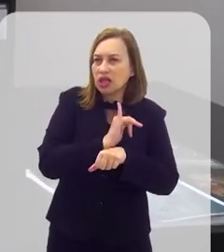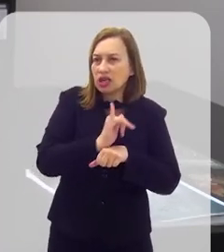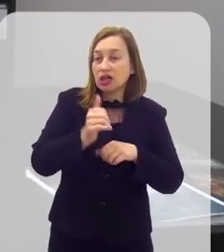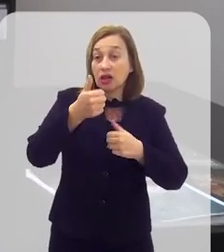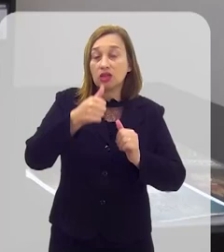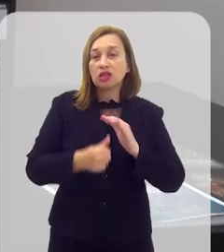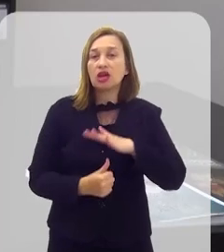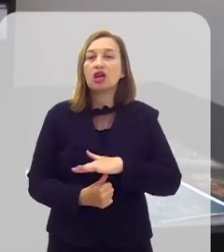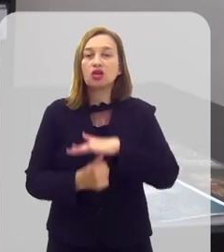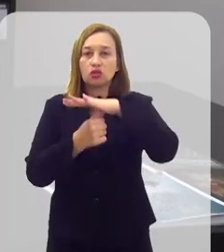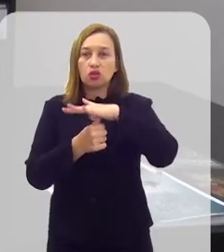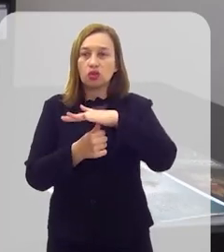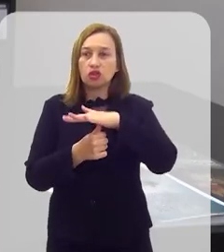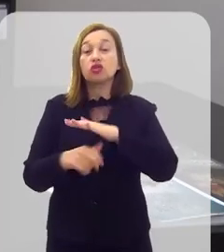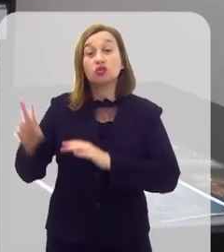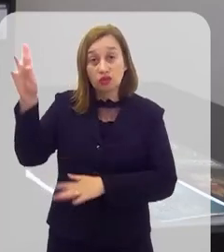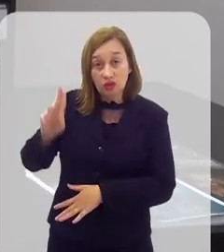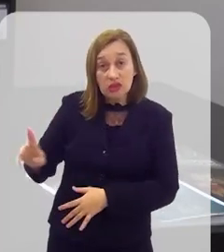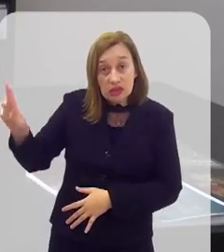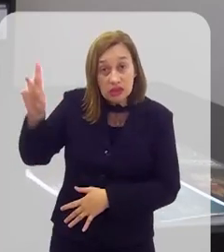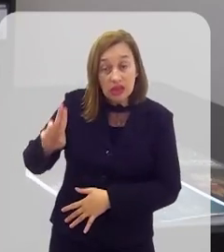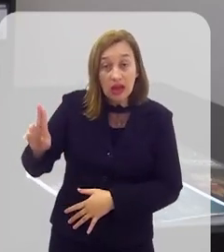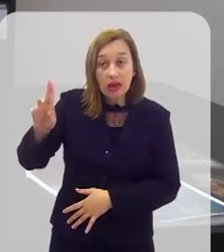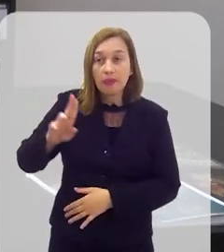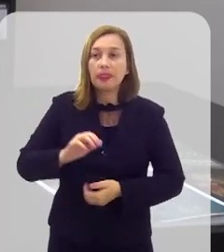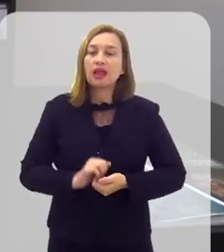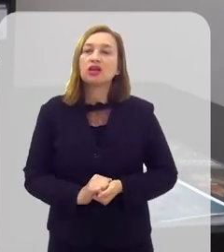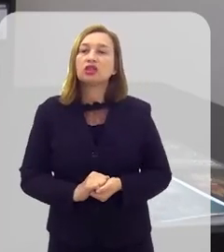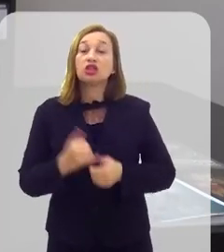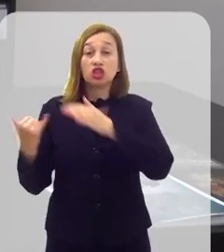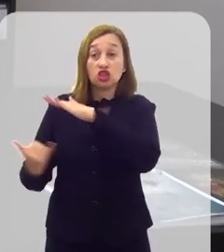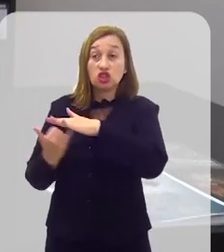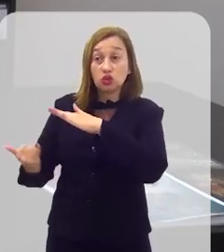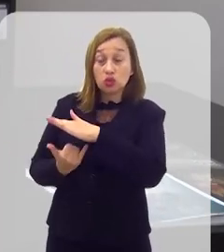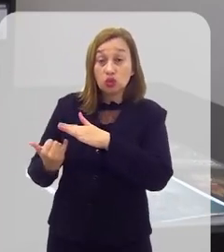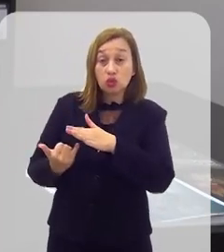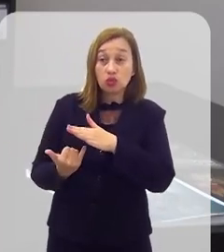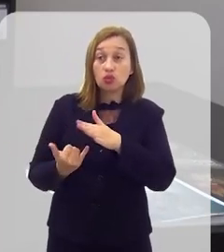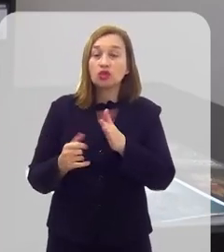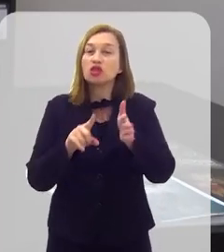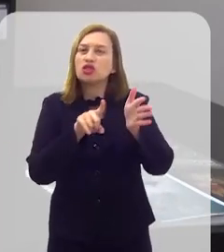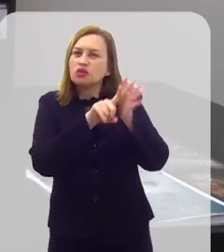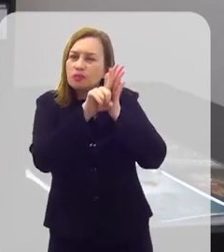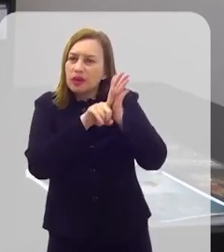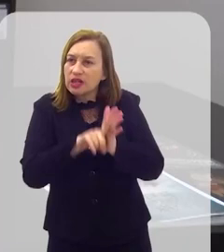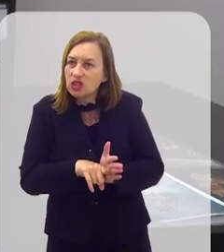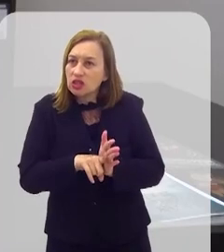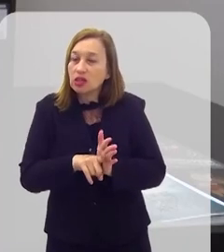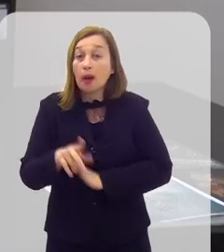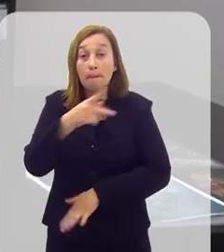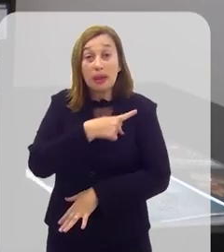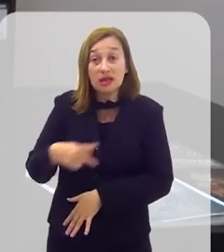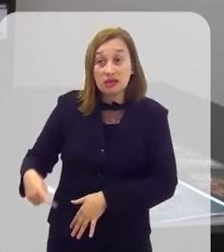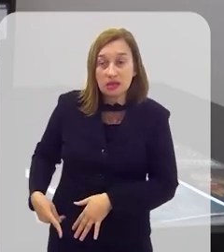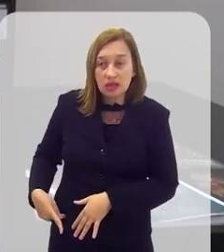conexão, como reitores de universidades, reitores de institutos de pesquisa,